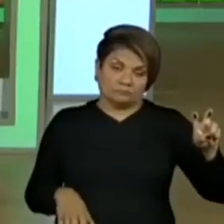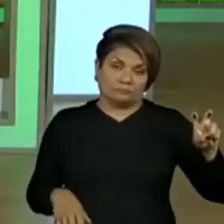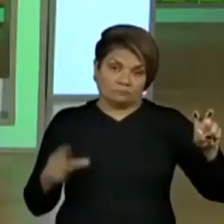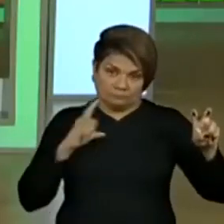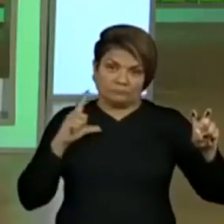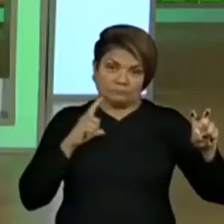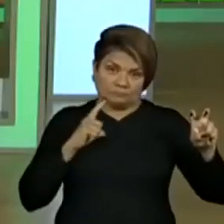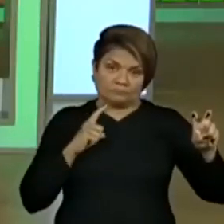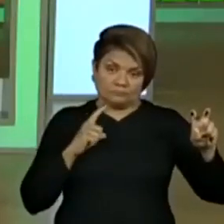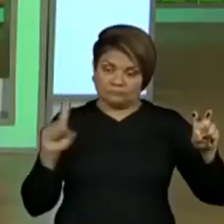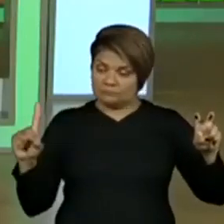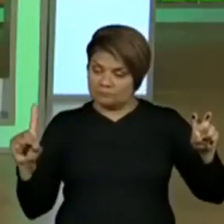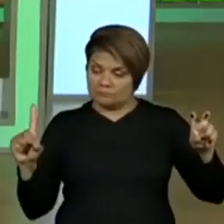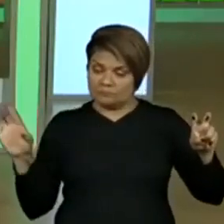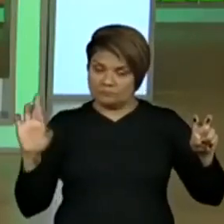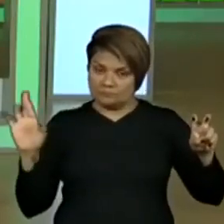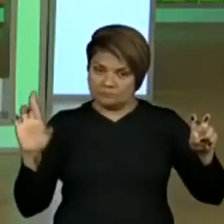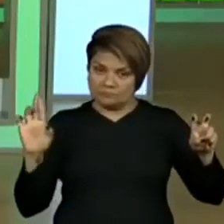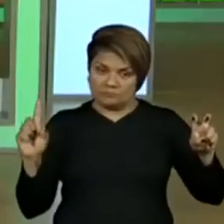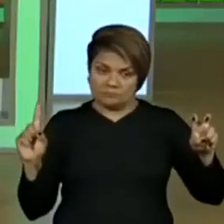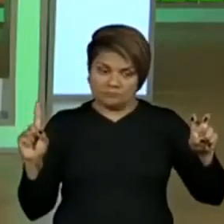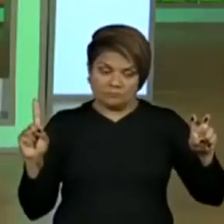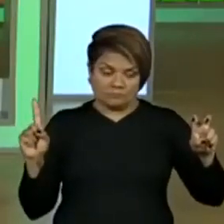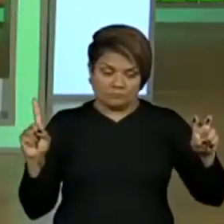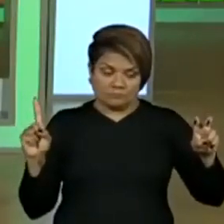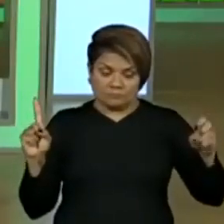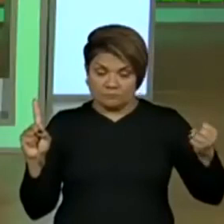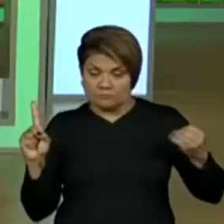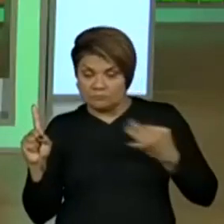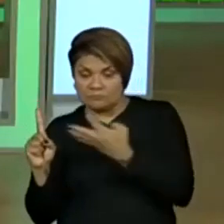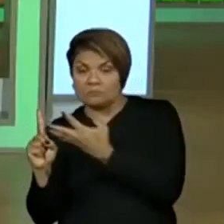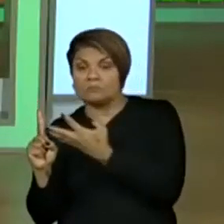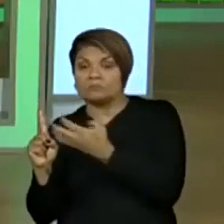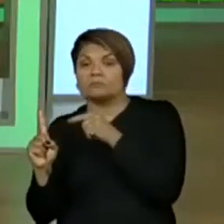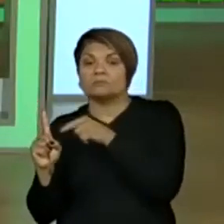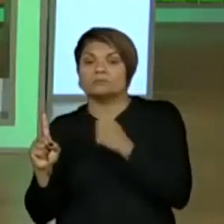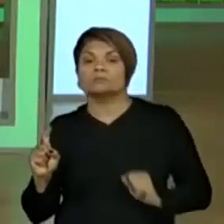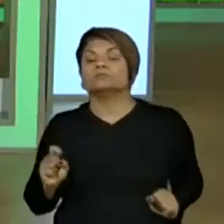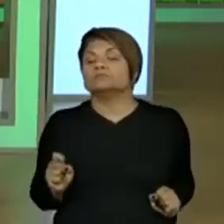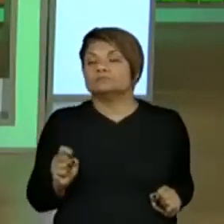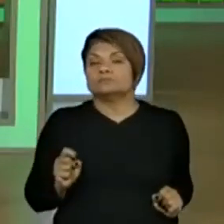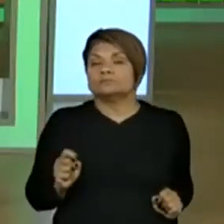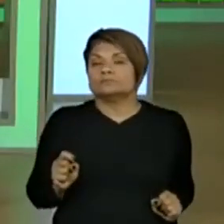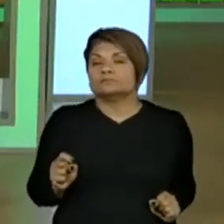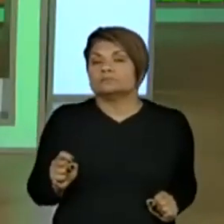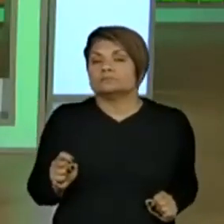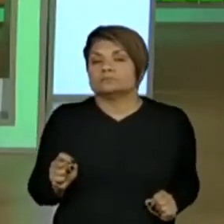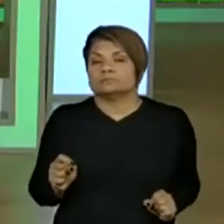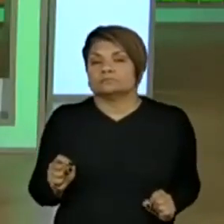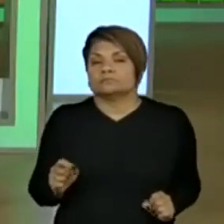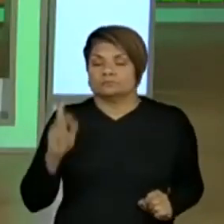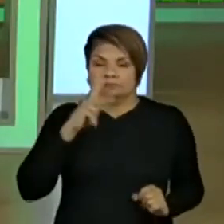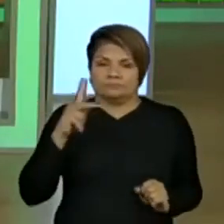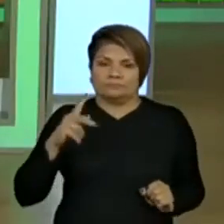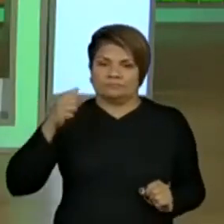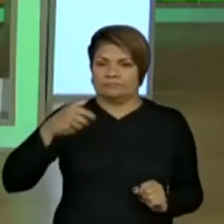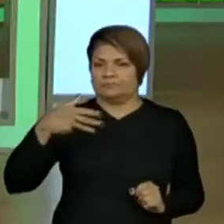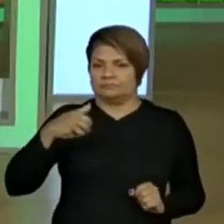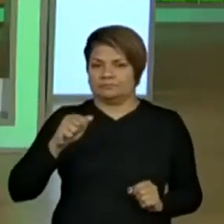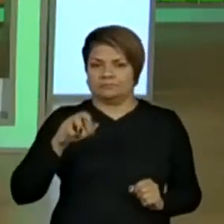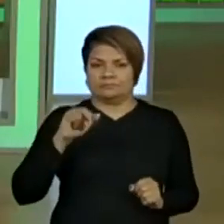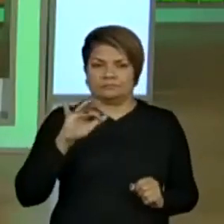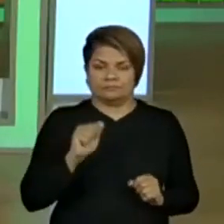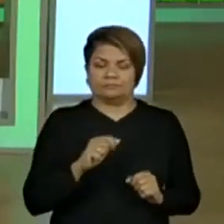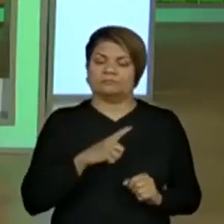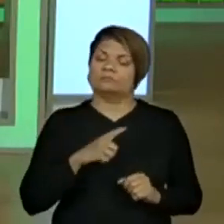Tem aluno por aí? Se tiver, manda a resposta para mim. E aí? Ó, professora Maria está dizendo que os alunos